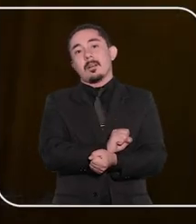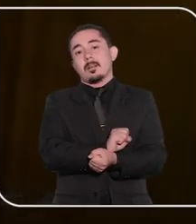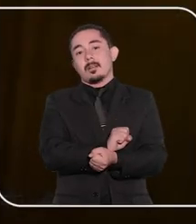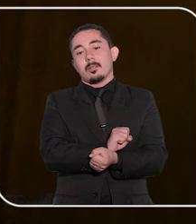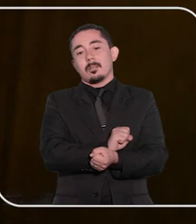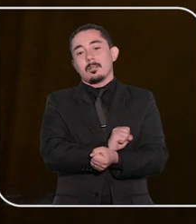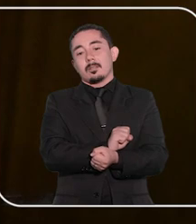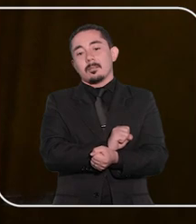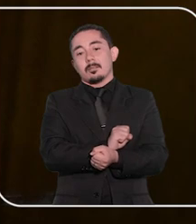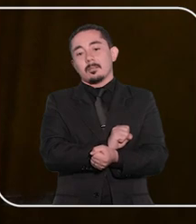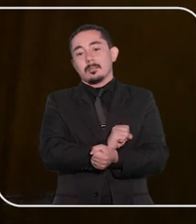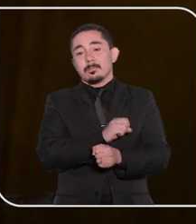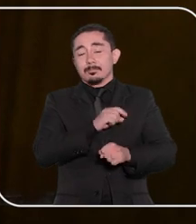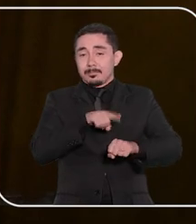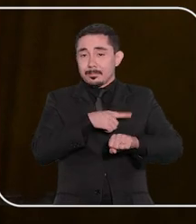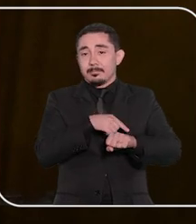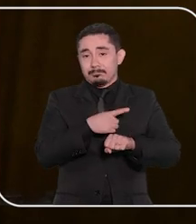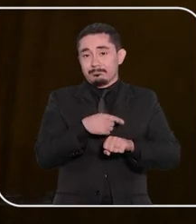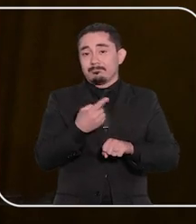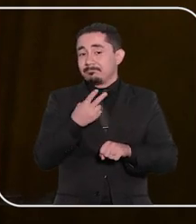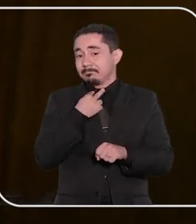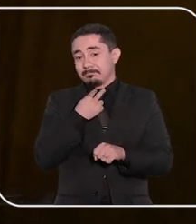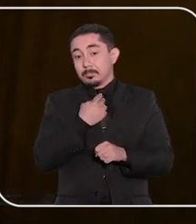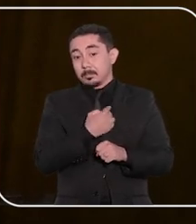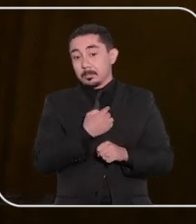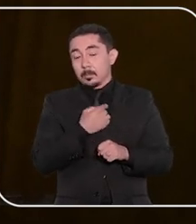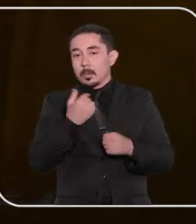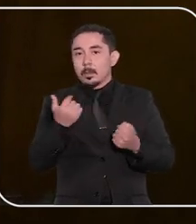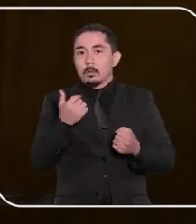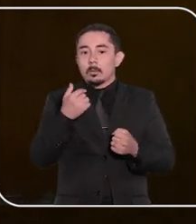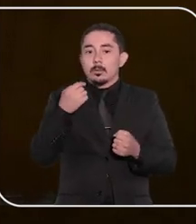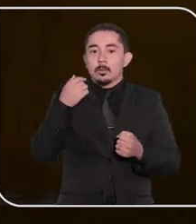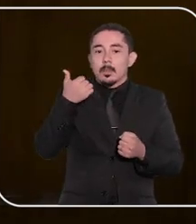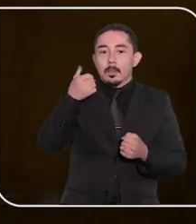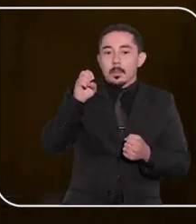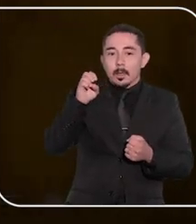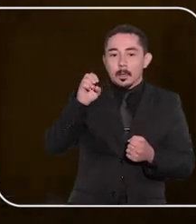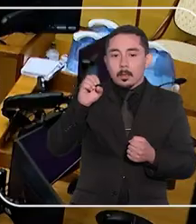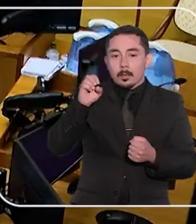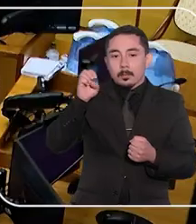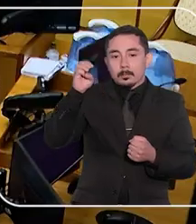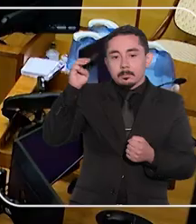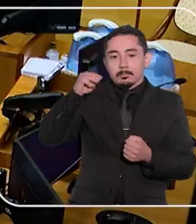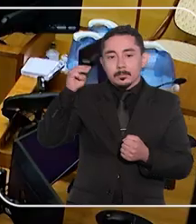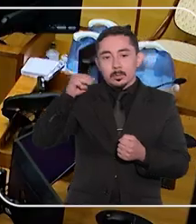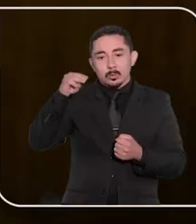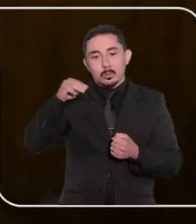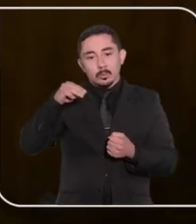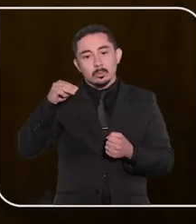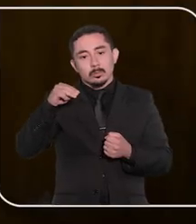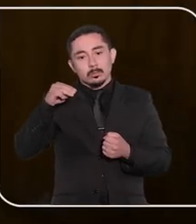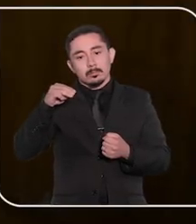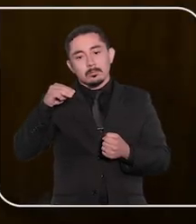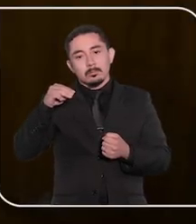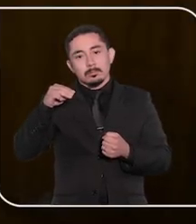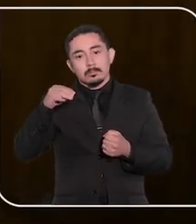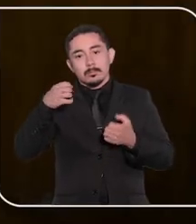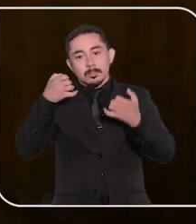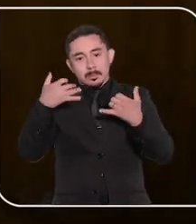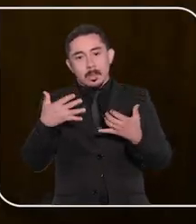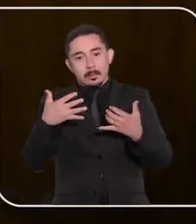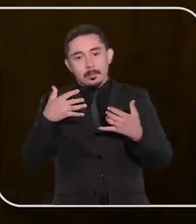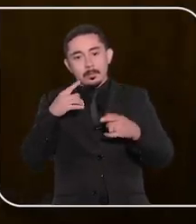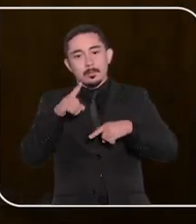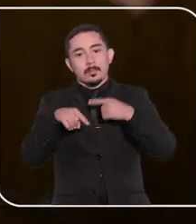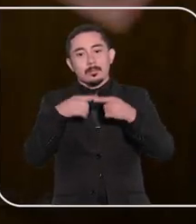mais parar o relógio. Um advogado utilizava 10 minutos da sustentação um servidor pegava o relógio segurava